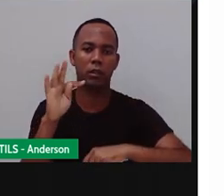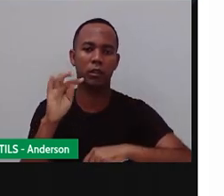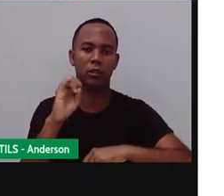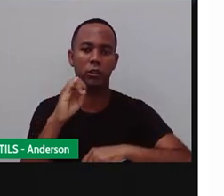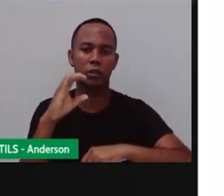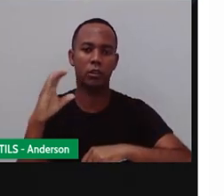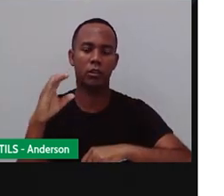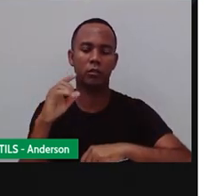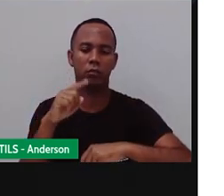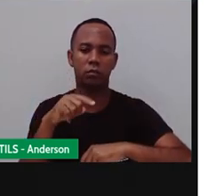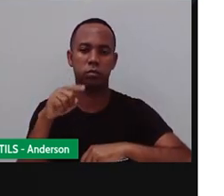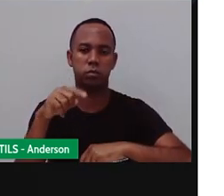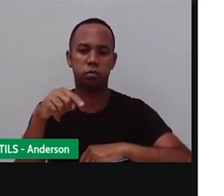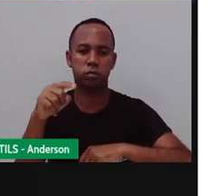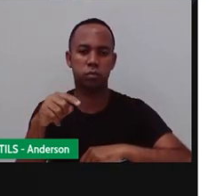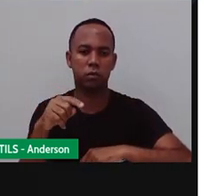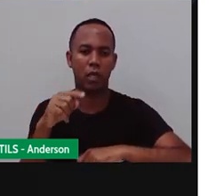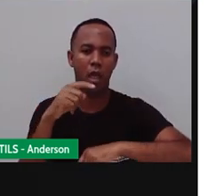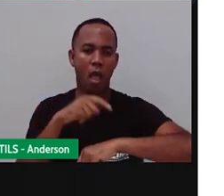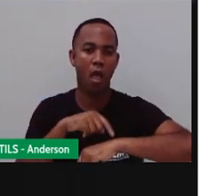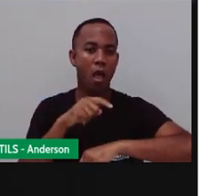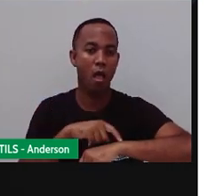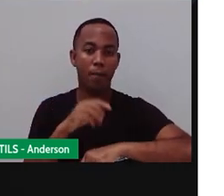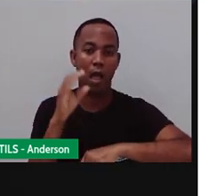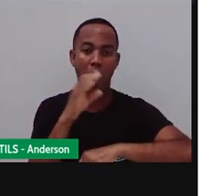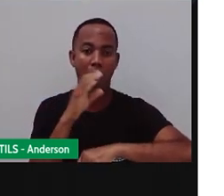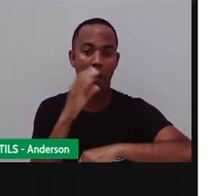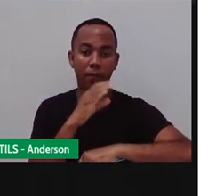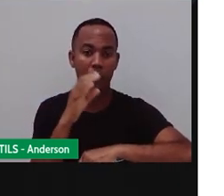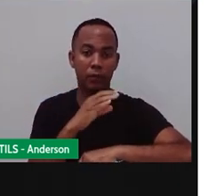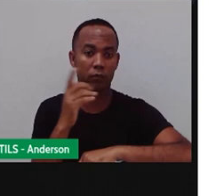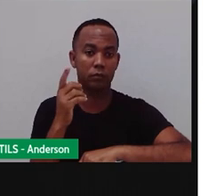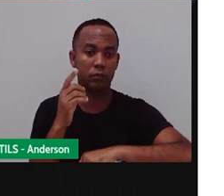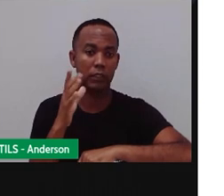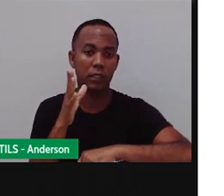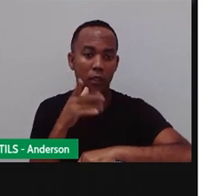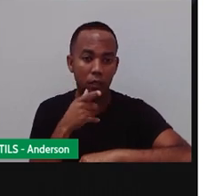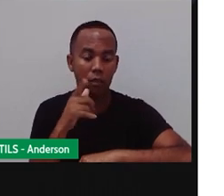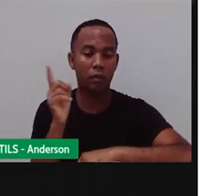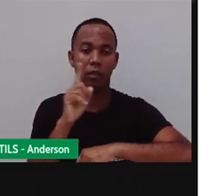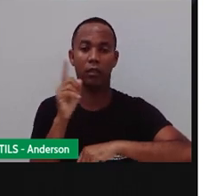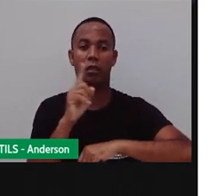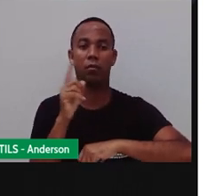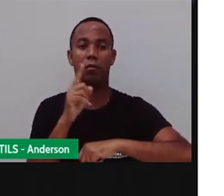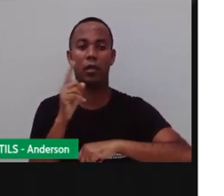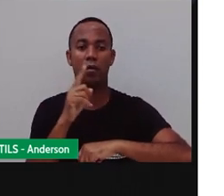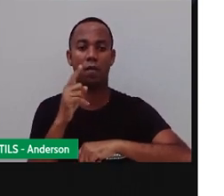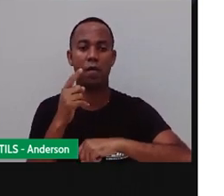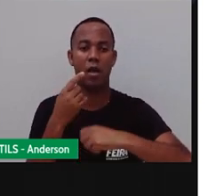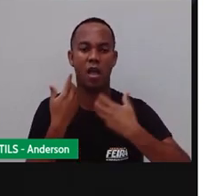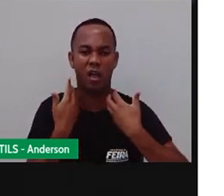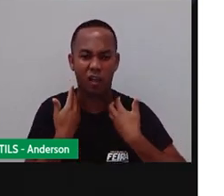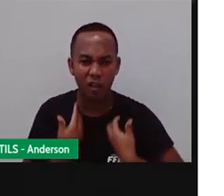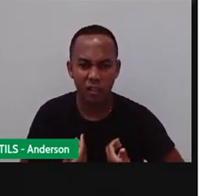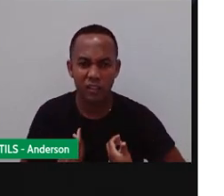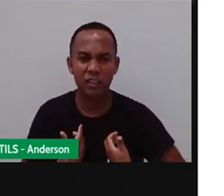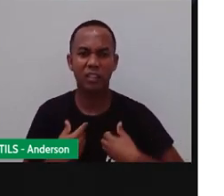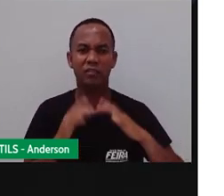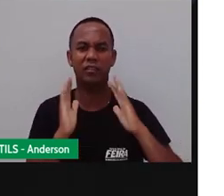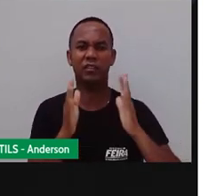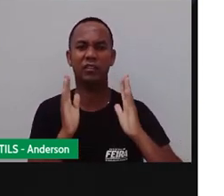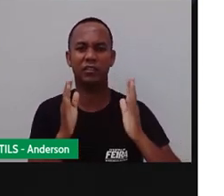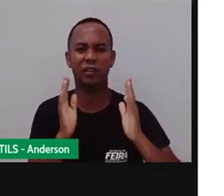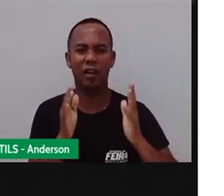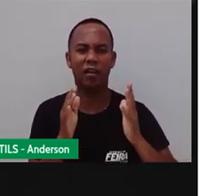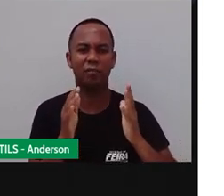Passa tempo, bem depressa, não atrasa nem demora. Que já estou muito cansado, já perdi toda